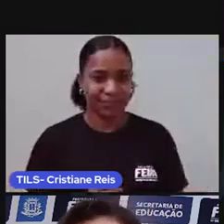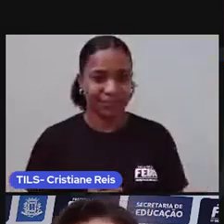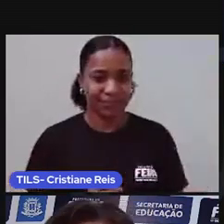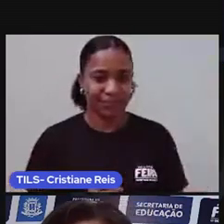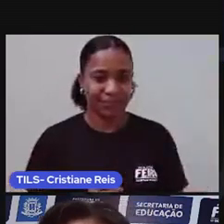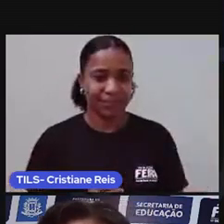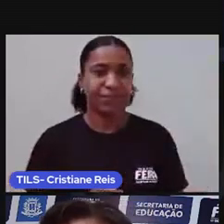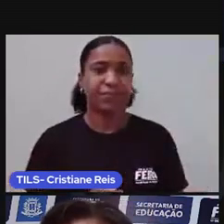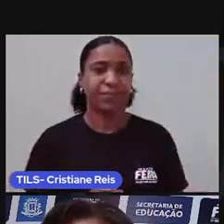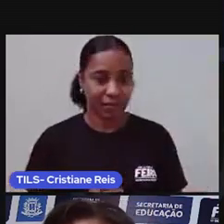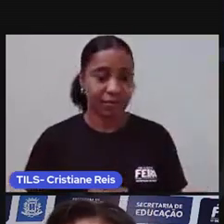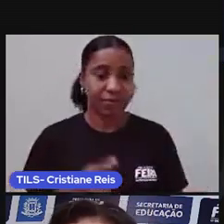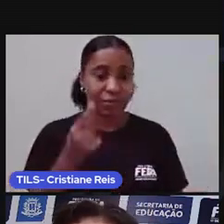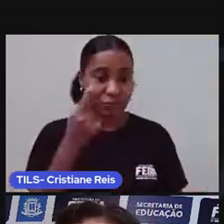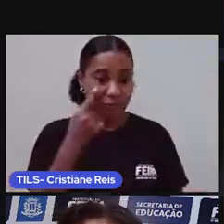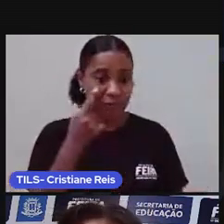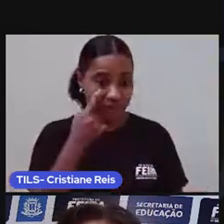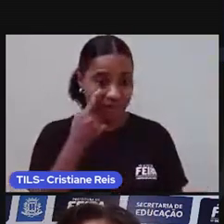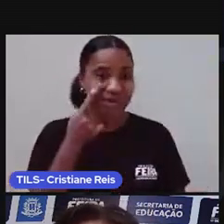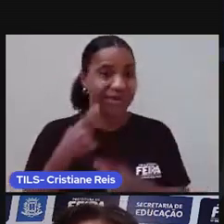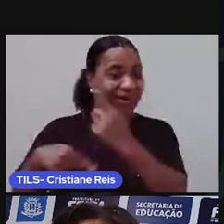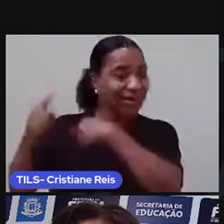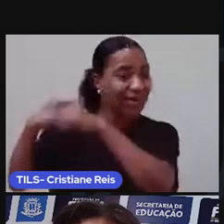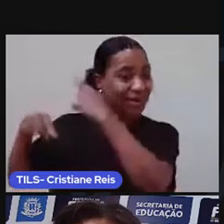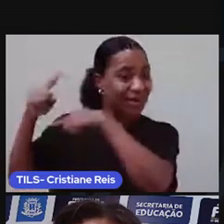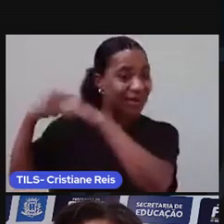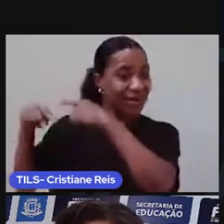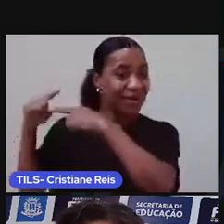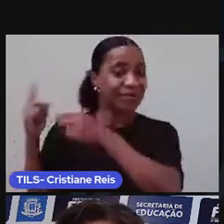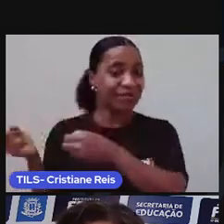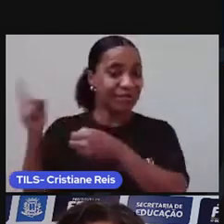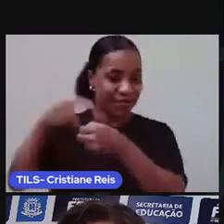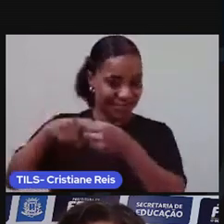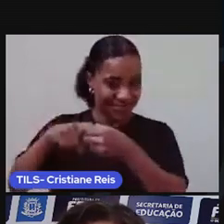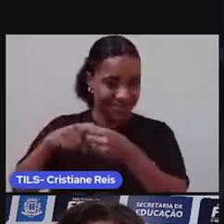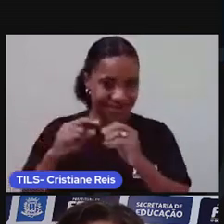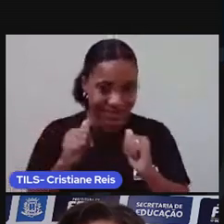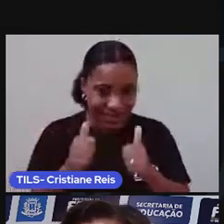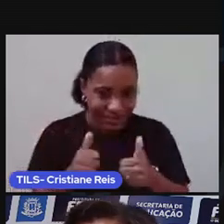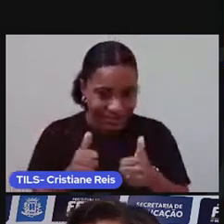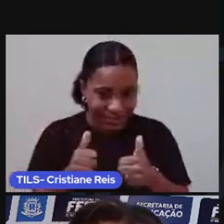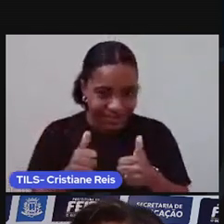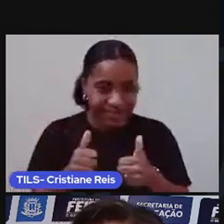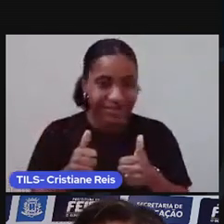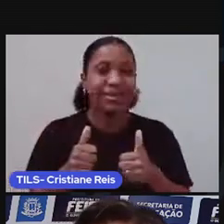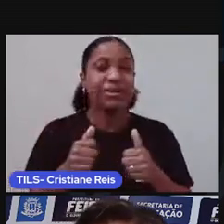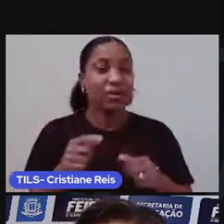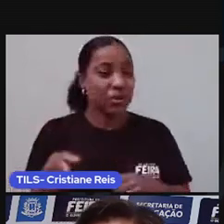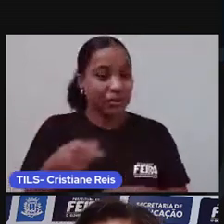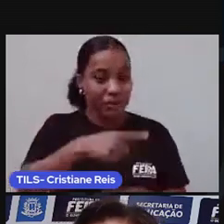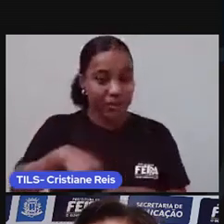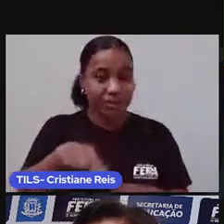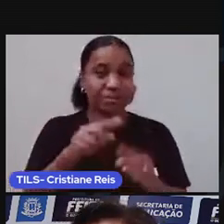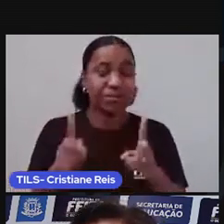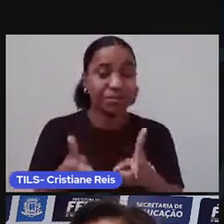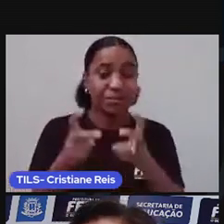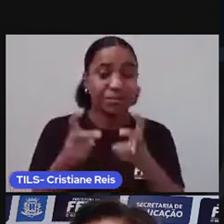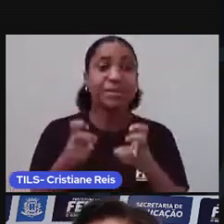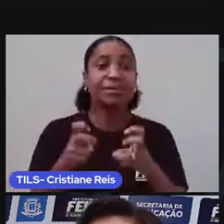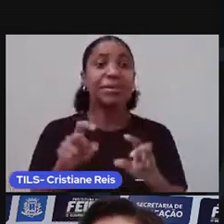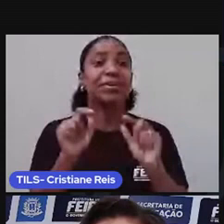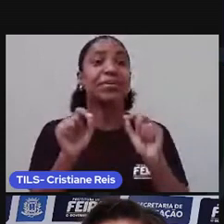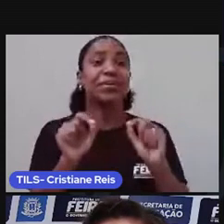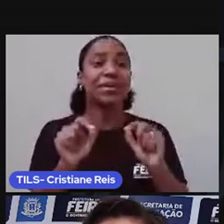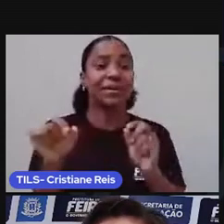Vamos retomar um pouquinho o que nós acabamos de aprender? Nós percebemos que existem